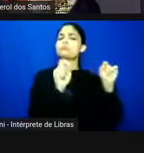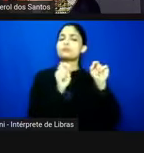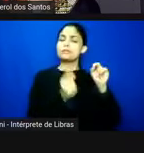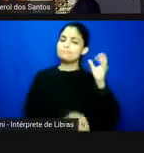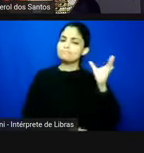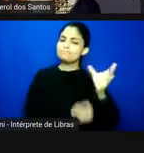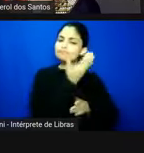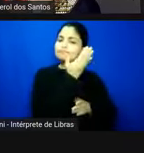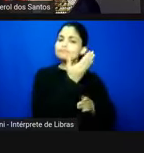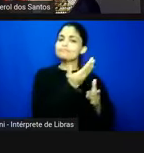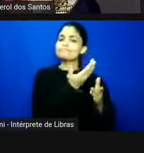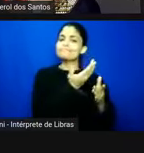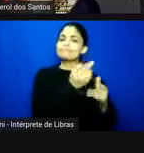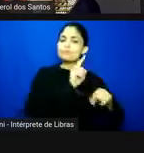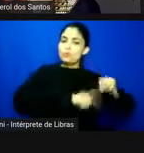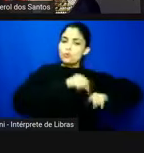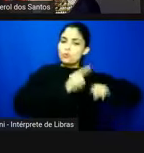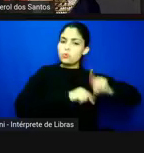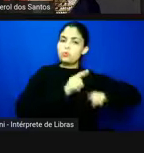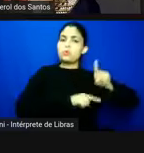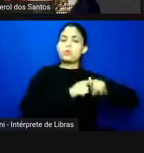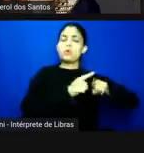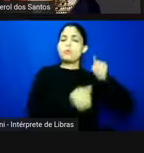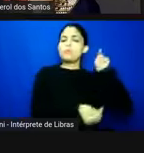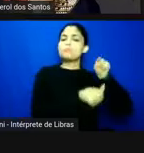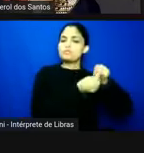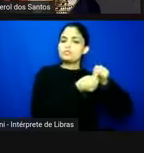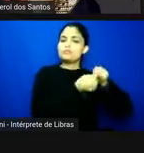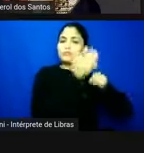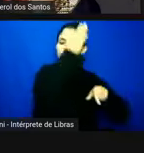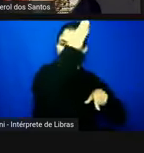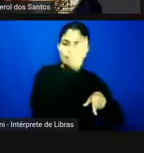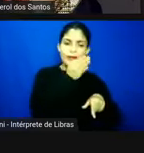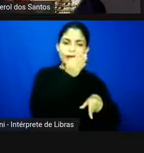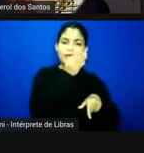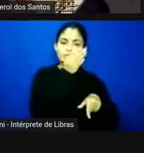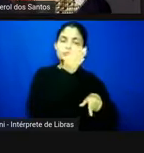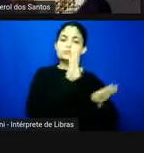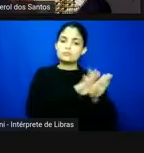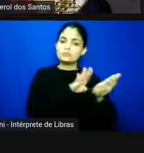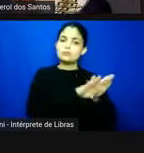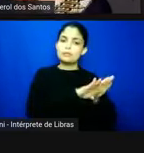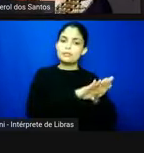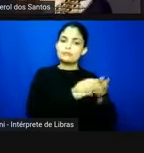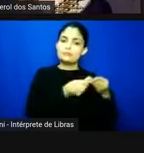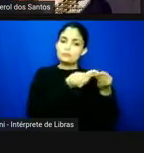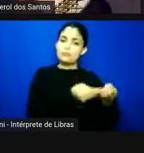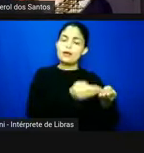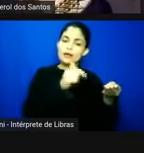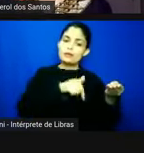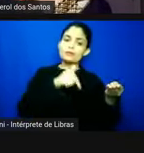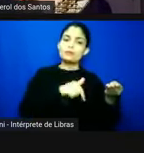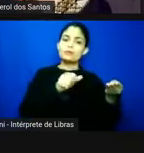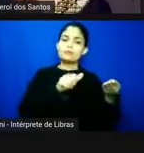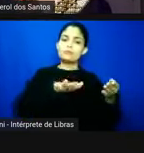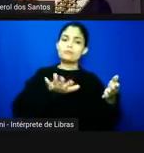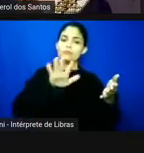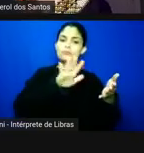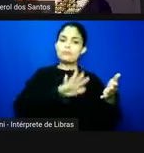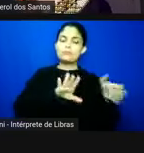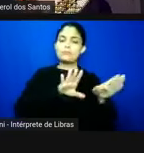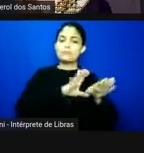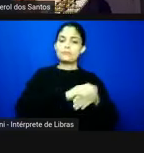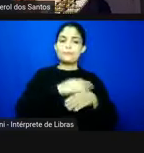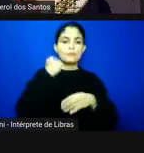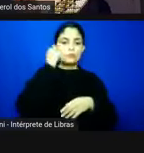objetivo, gratuito e digital, com o mapeamento das organizações negras santamarenses. O resultado do trabalho